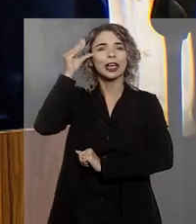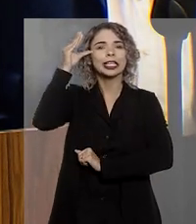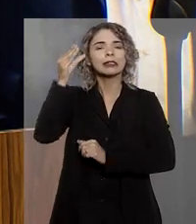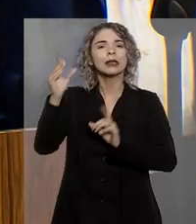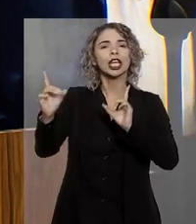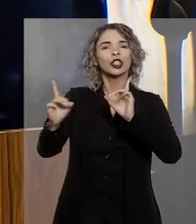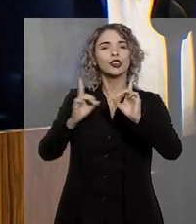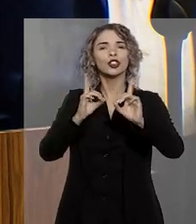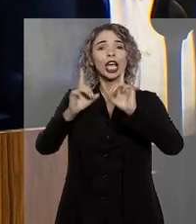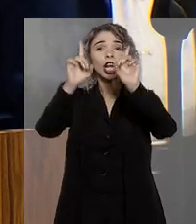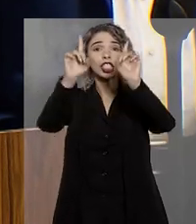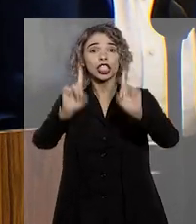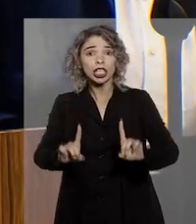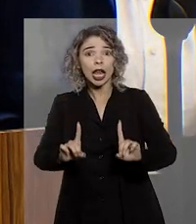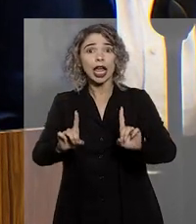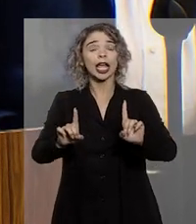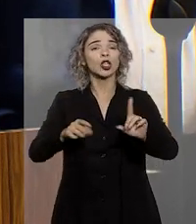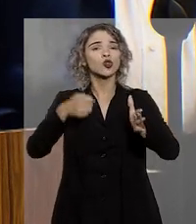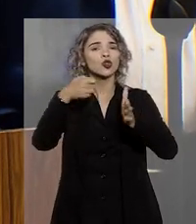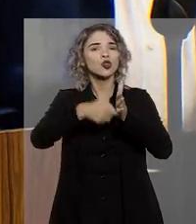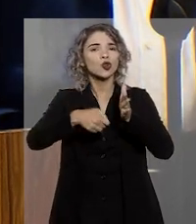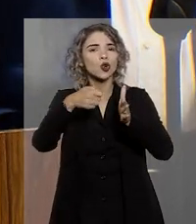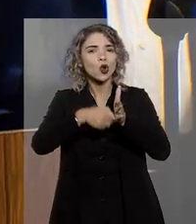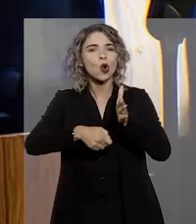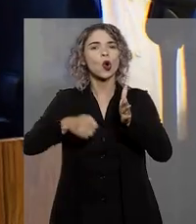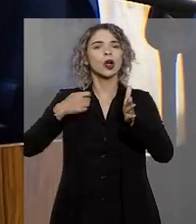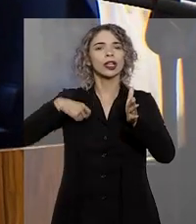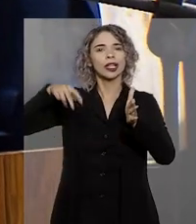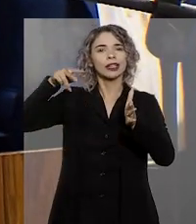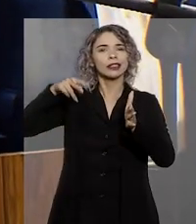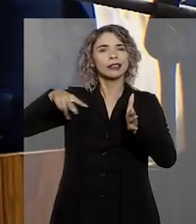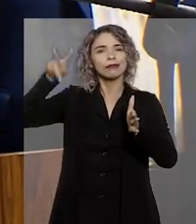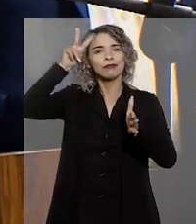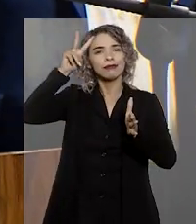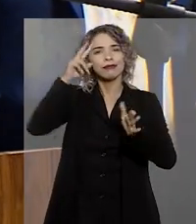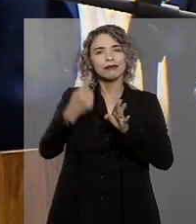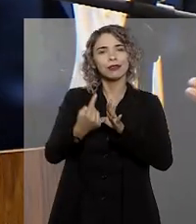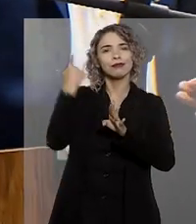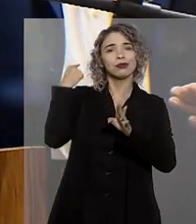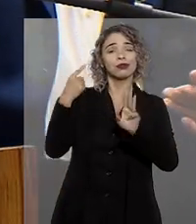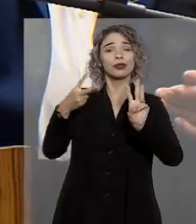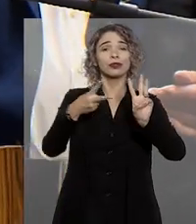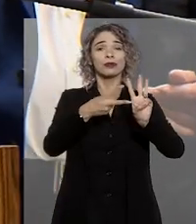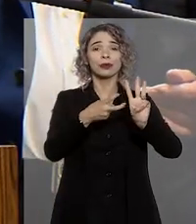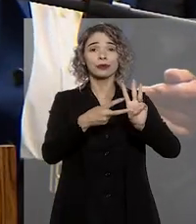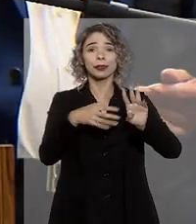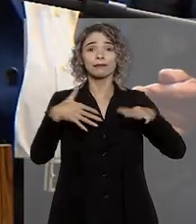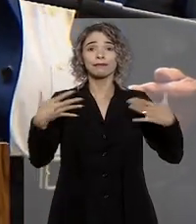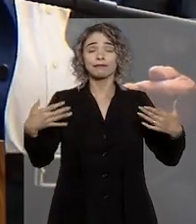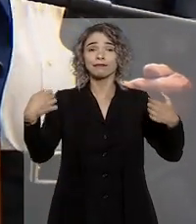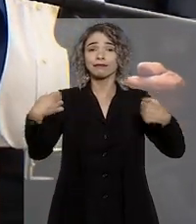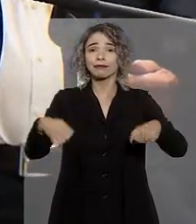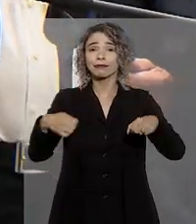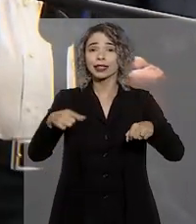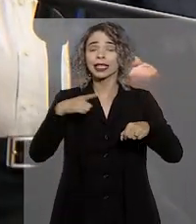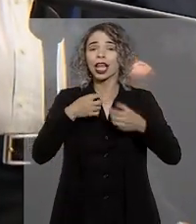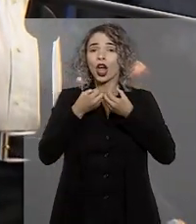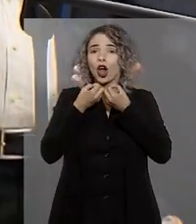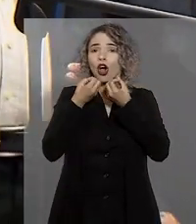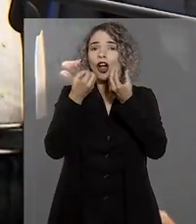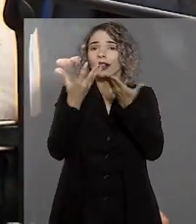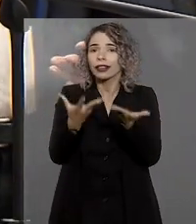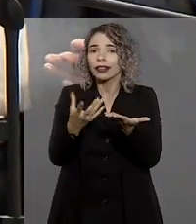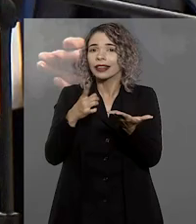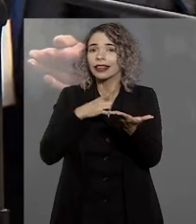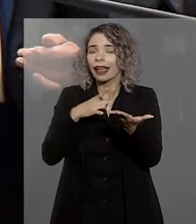o conhecimento e o diálogo sobre os direitos e as lutas históricas dos povos originários, nada melhor do